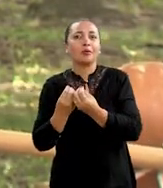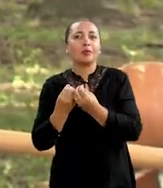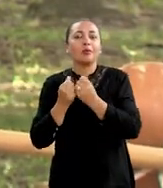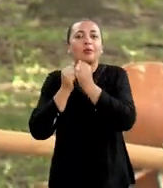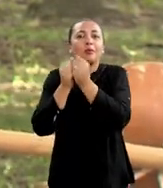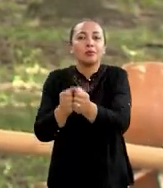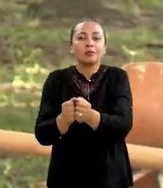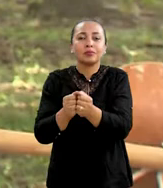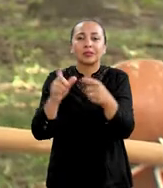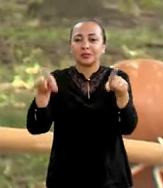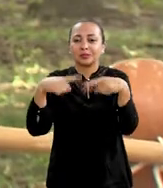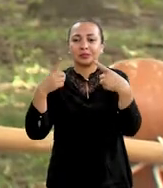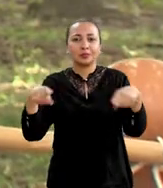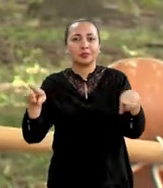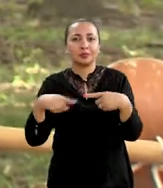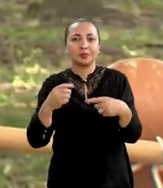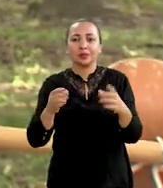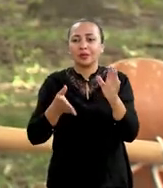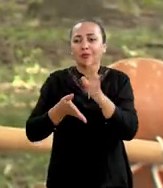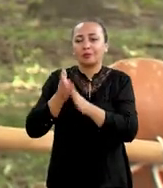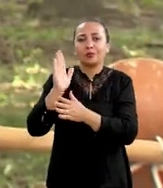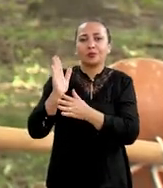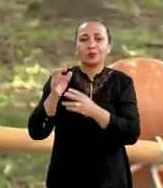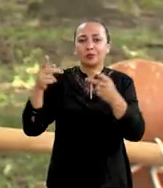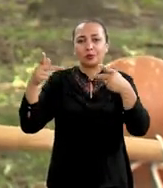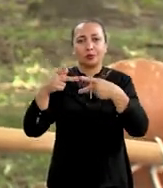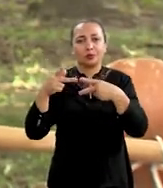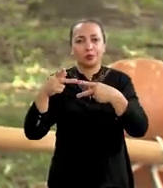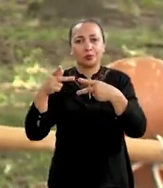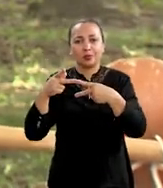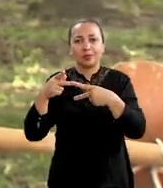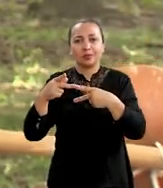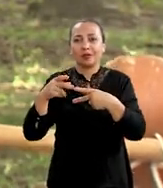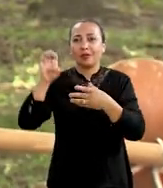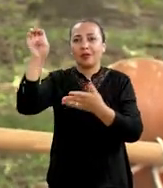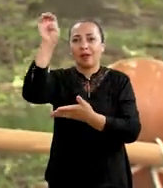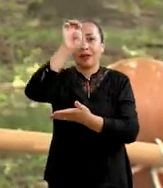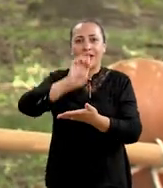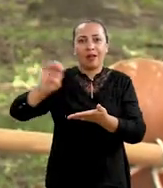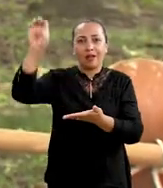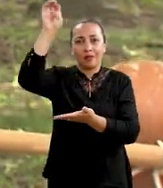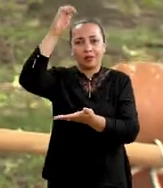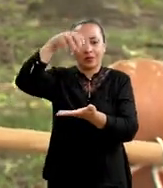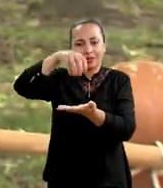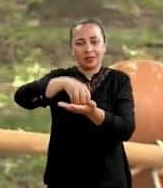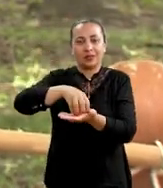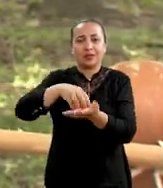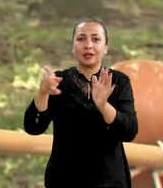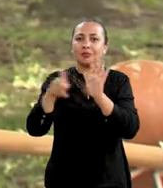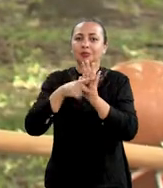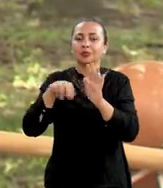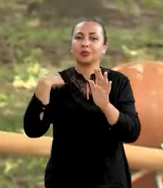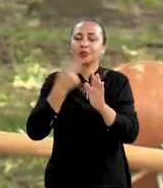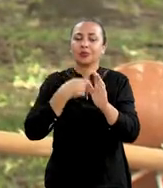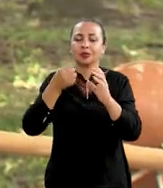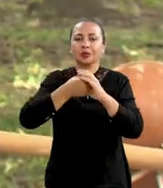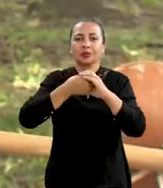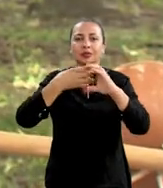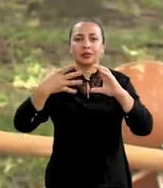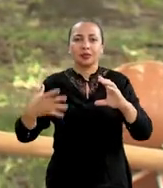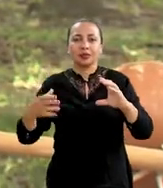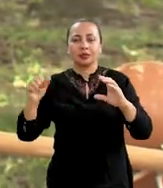com essas musicalidades que fogem desse padrão eurocêntrico, que é muito próprio da nossa